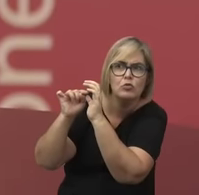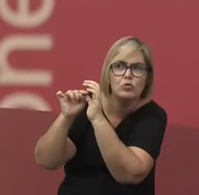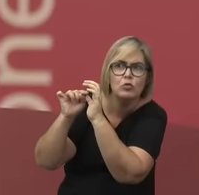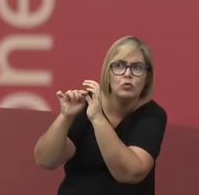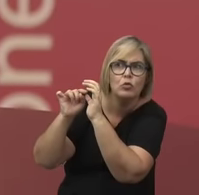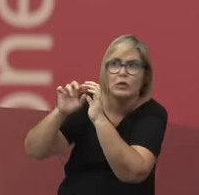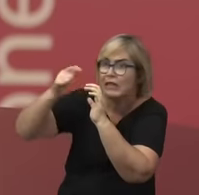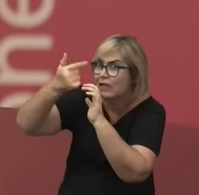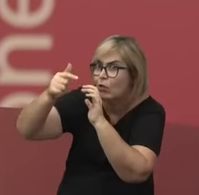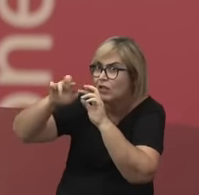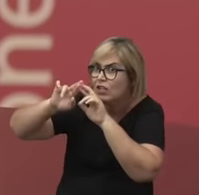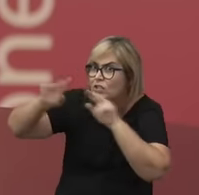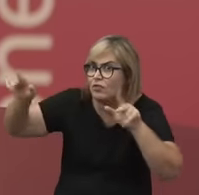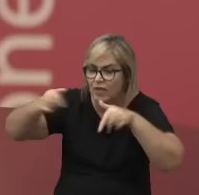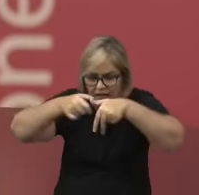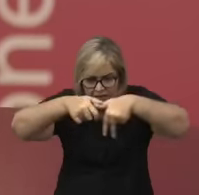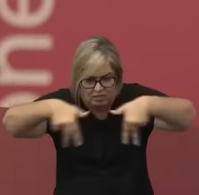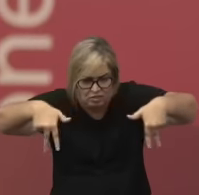os corpos,